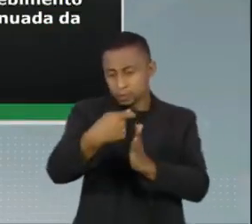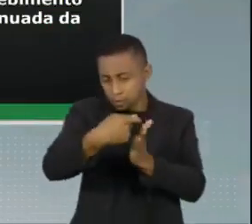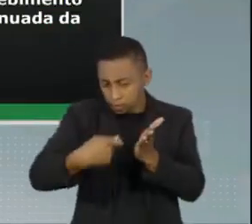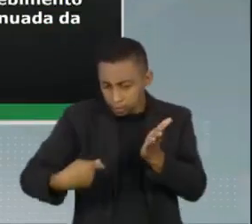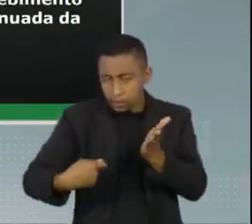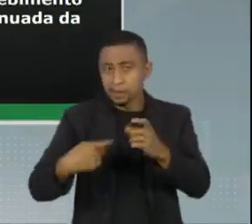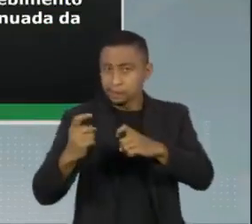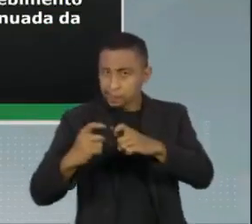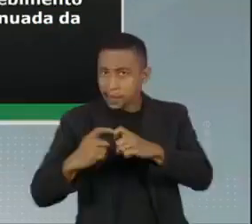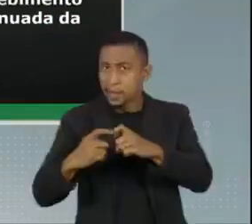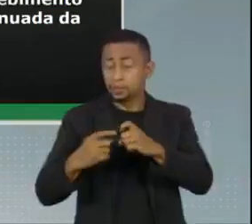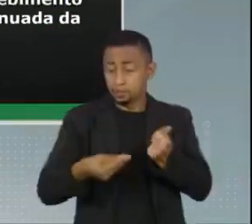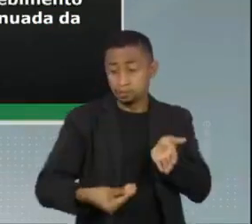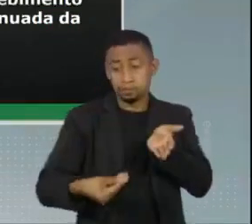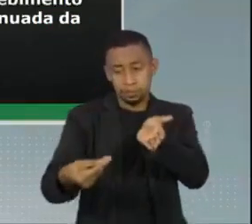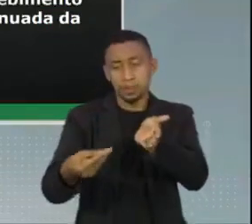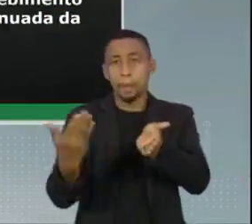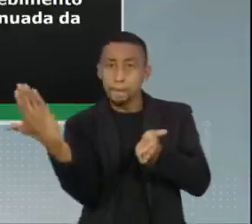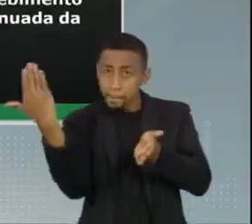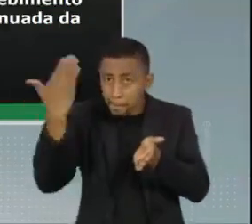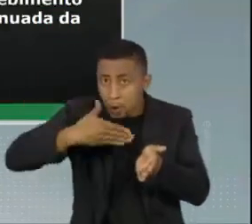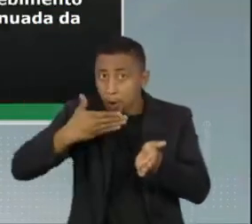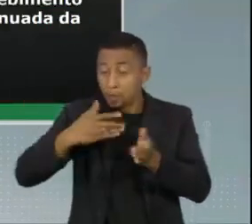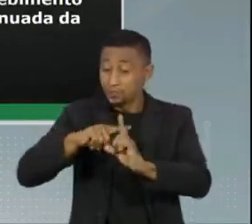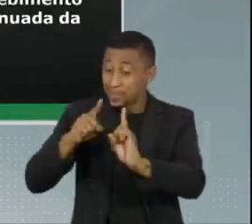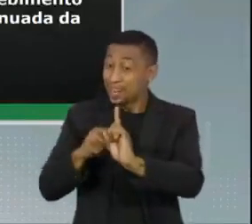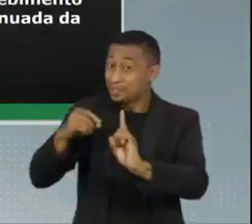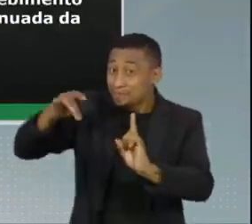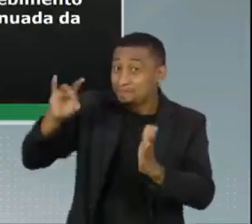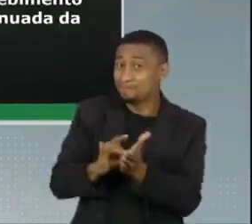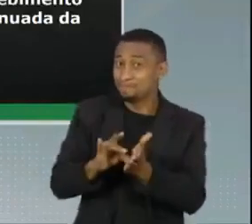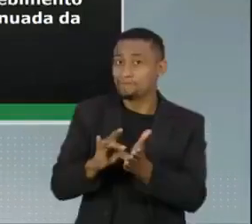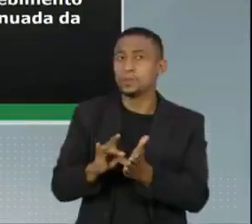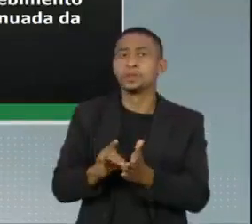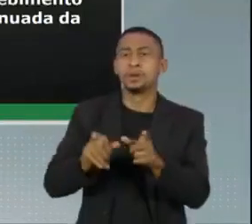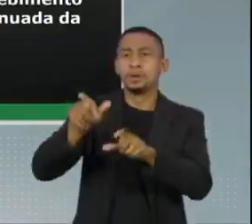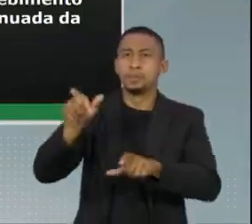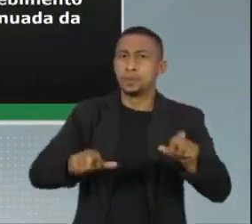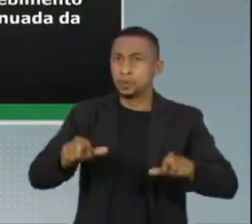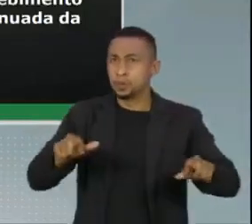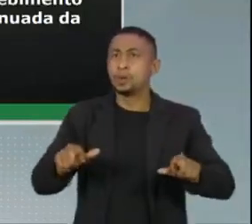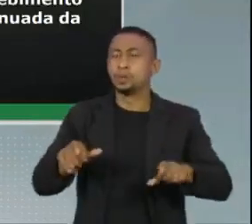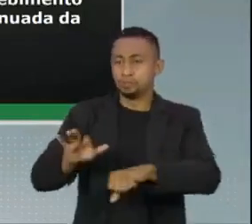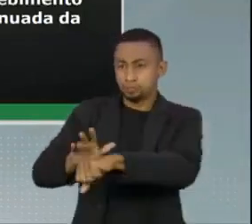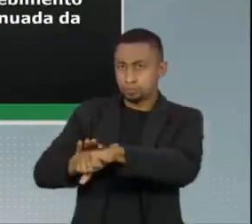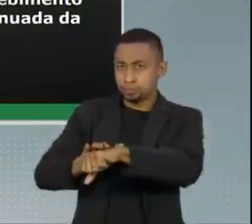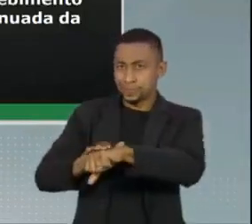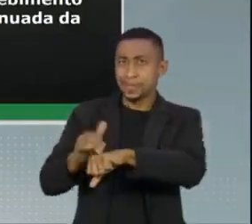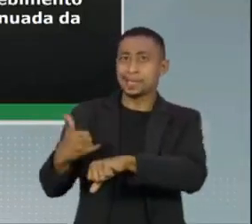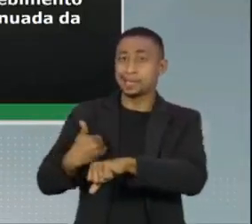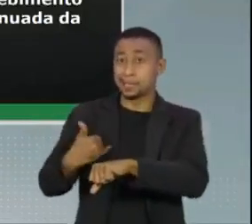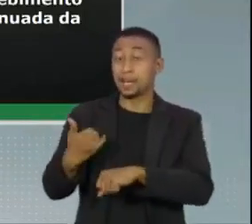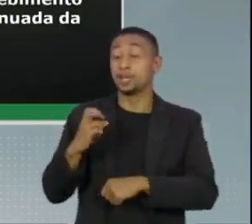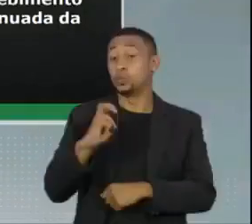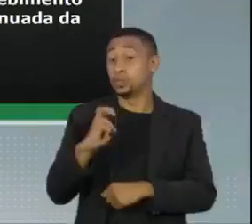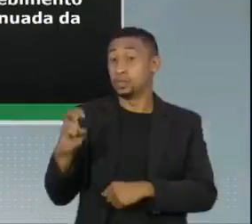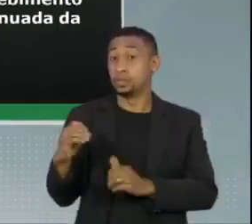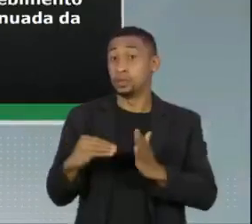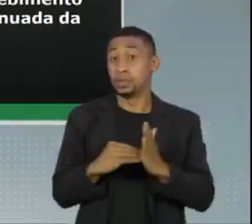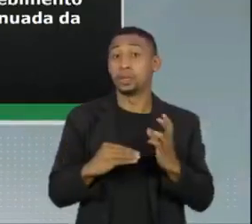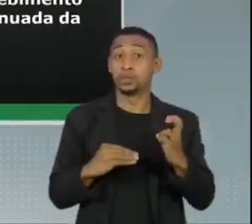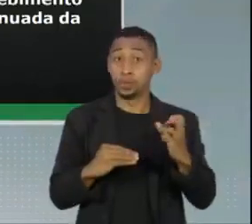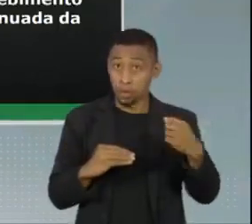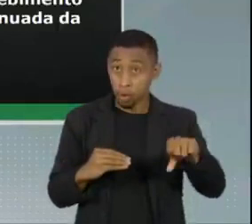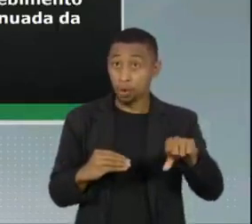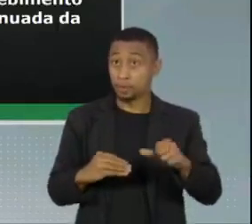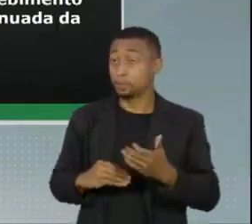ou prescrição médica. As pessoas agora com comorbidades nas faixas etárias que nós já anunciamos, 55 a 59,